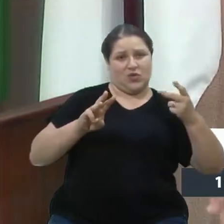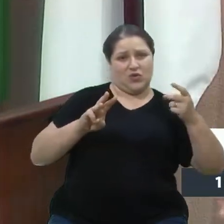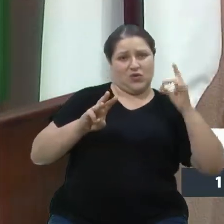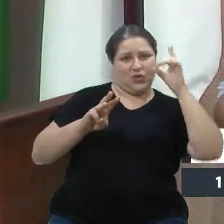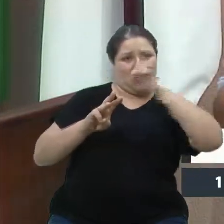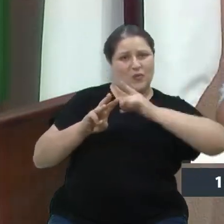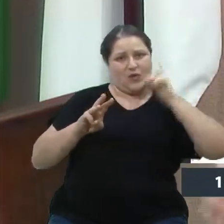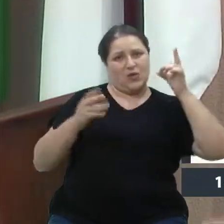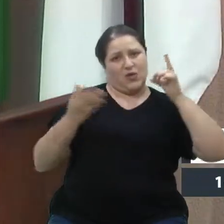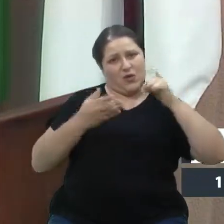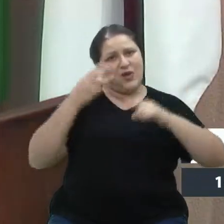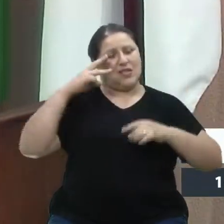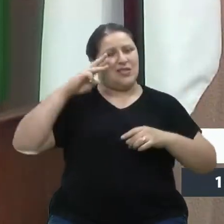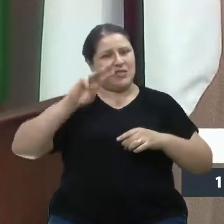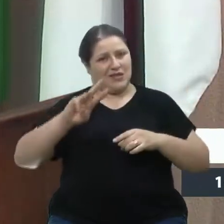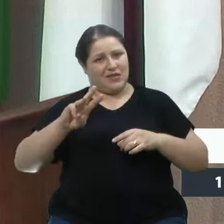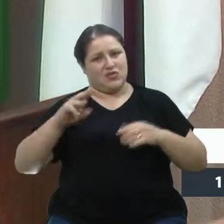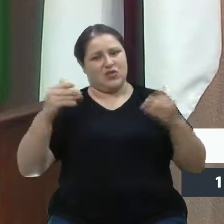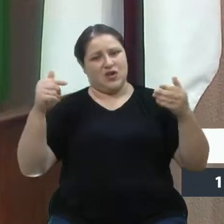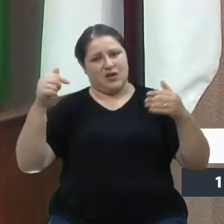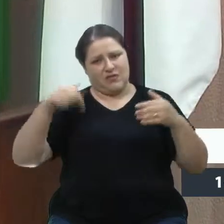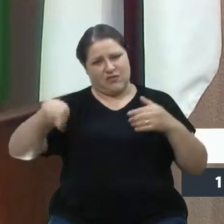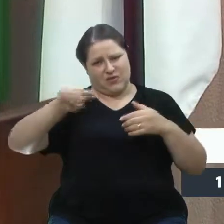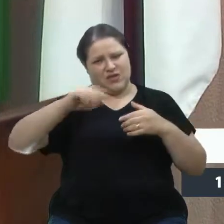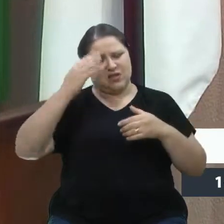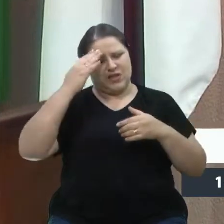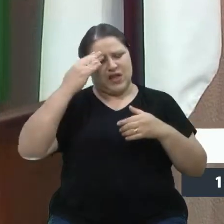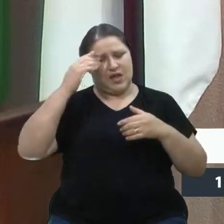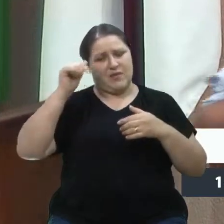essa casa já se comprometeu. Agora.